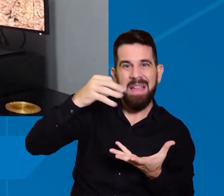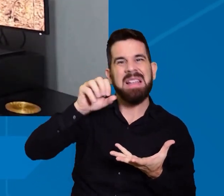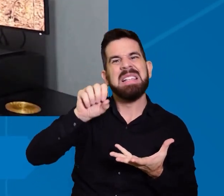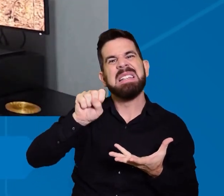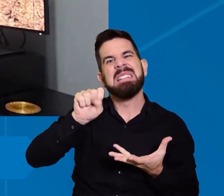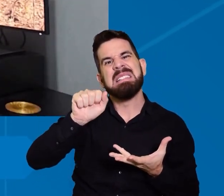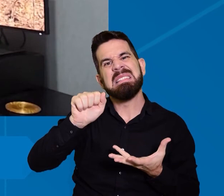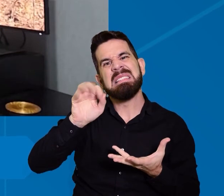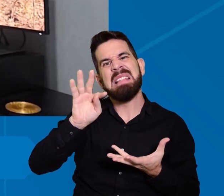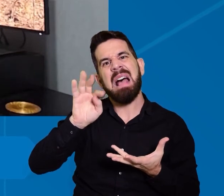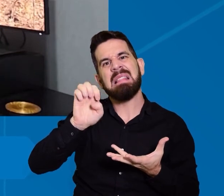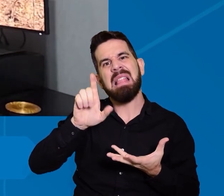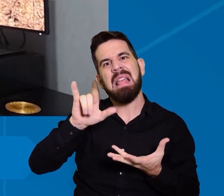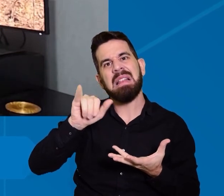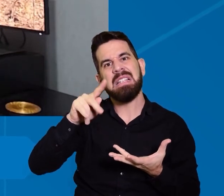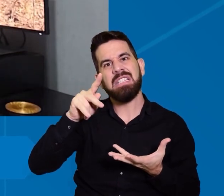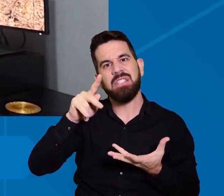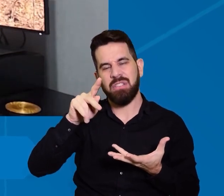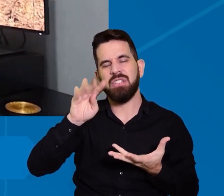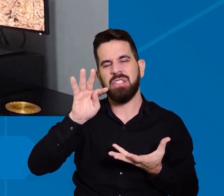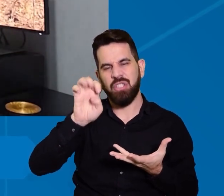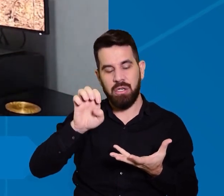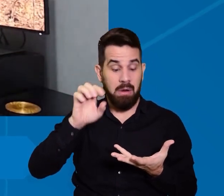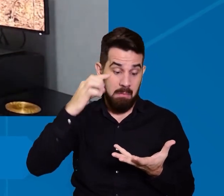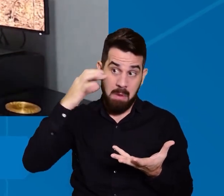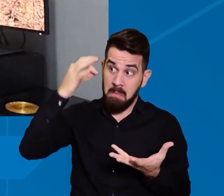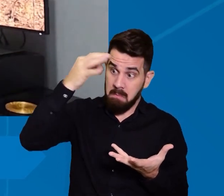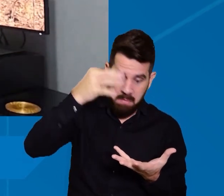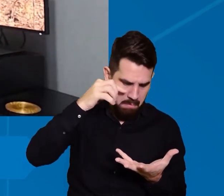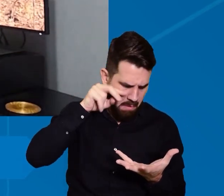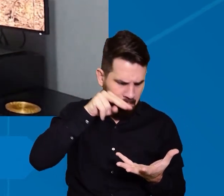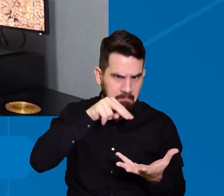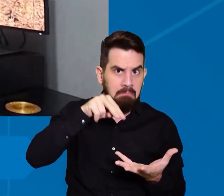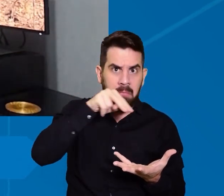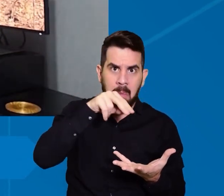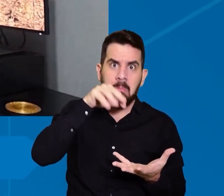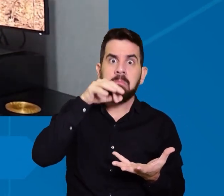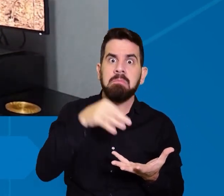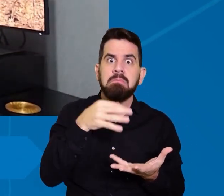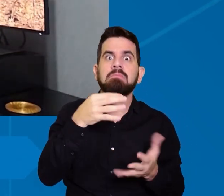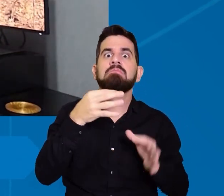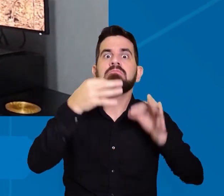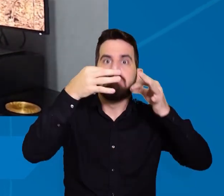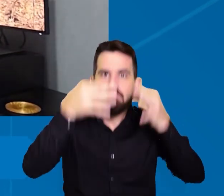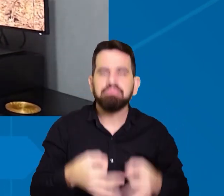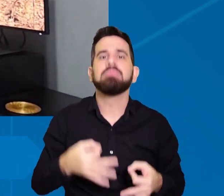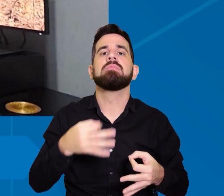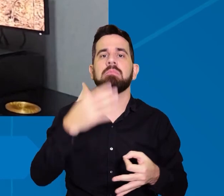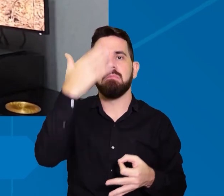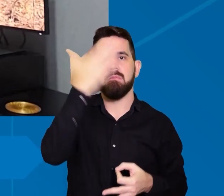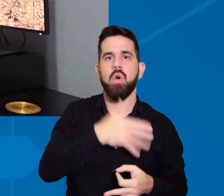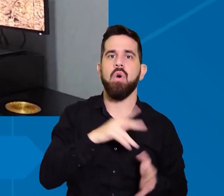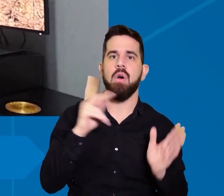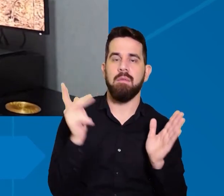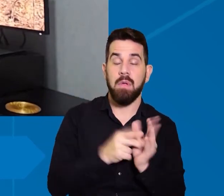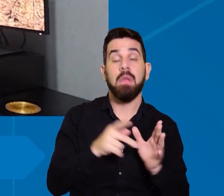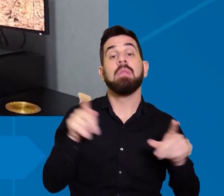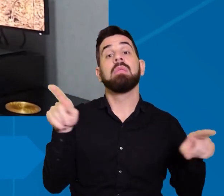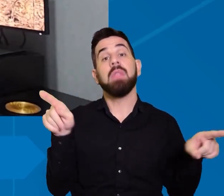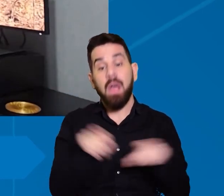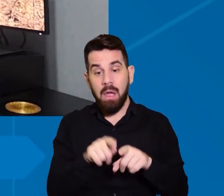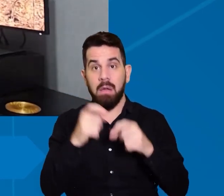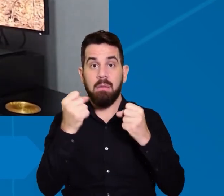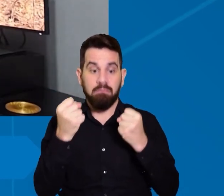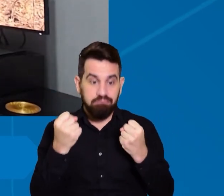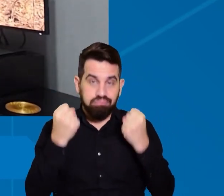detecção do desmatamento e a outra estratégia que o LAPIG adota a gente elabora uma série de viagens de